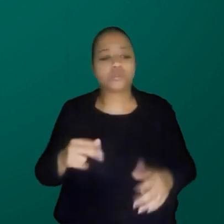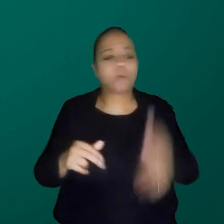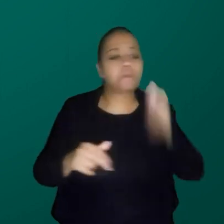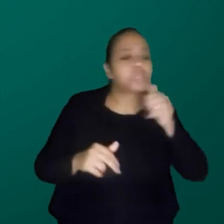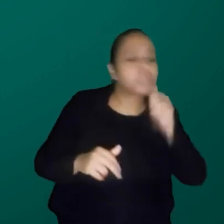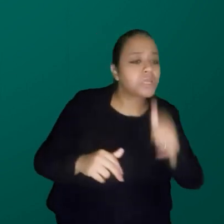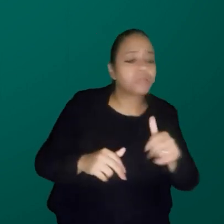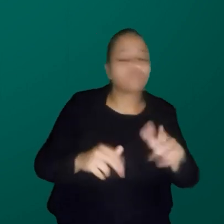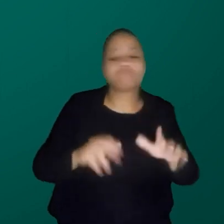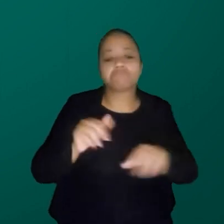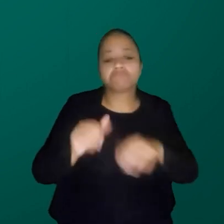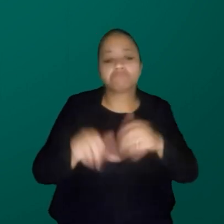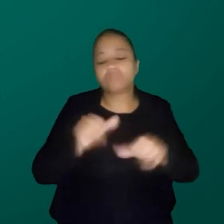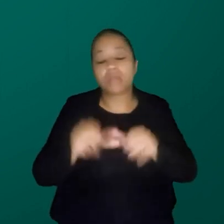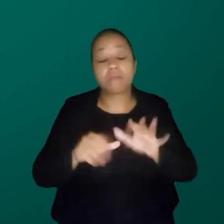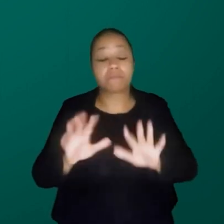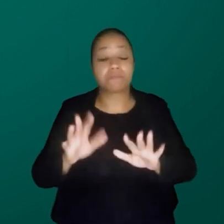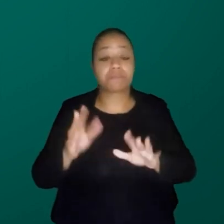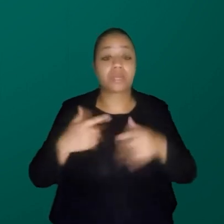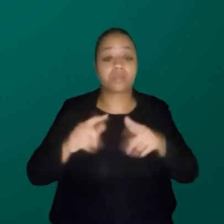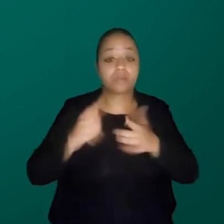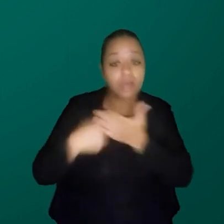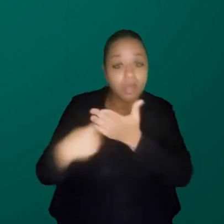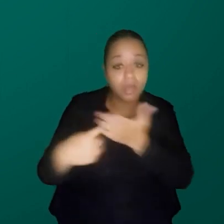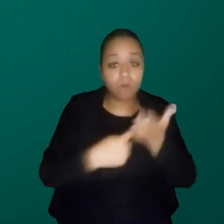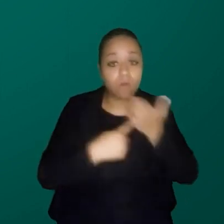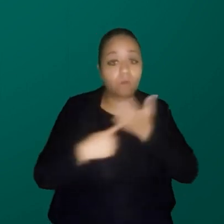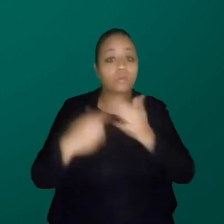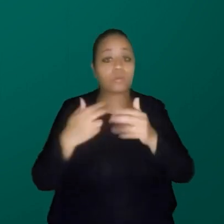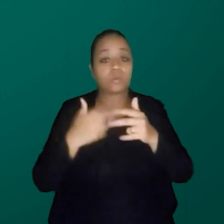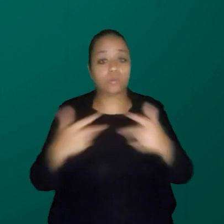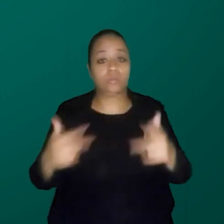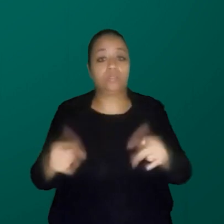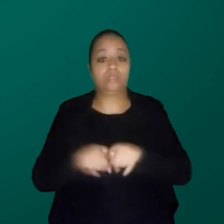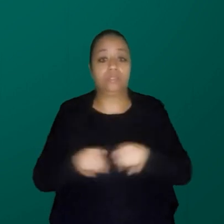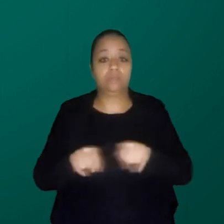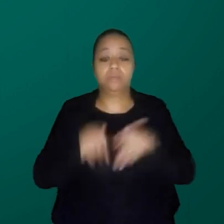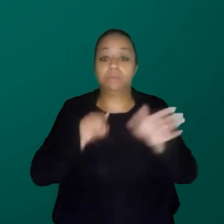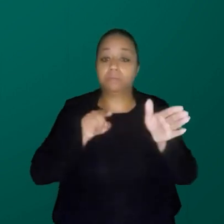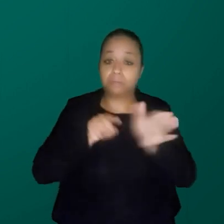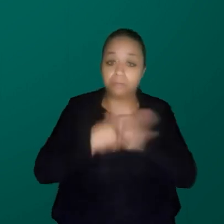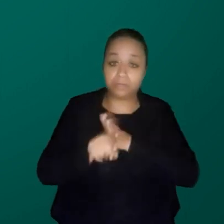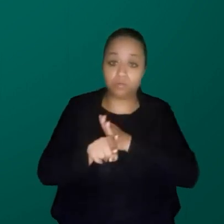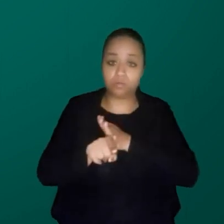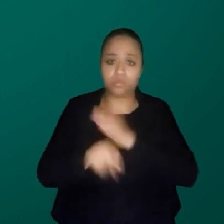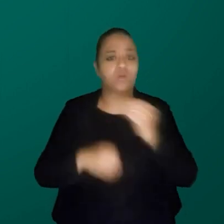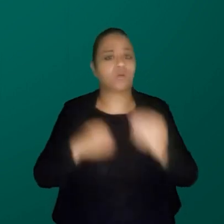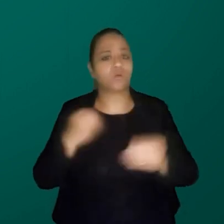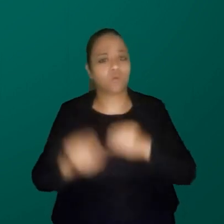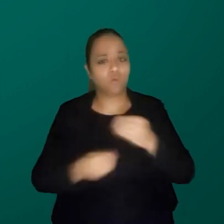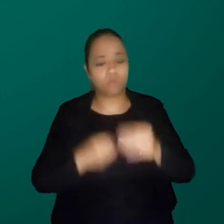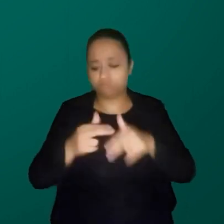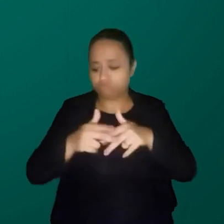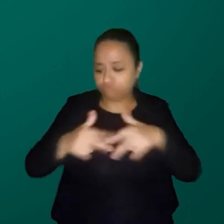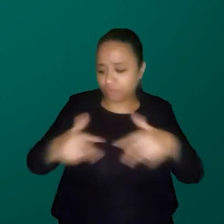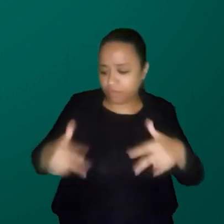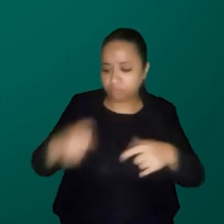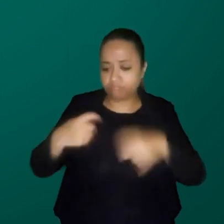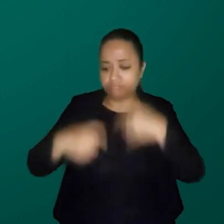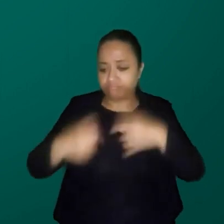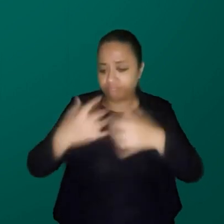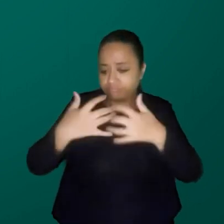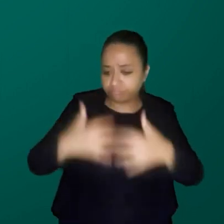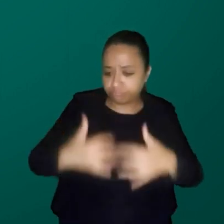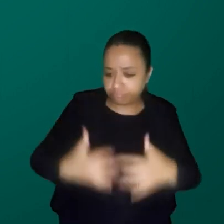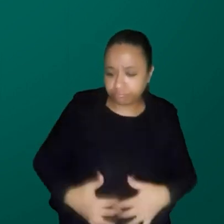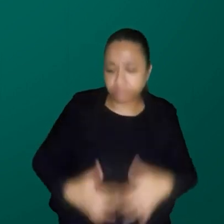Então, gente parte desses pequenos acordos e aí fica a pergunta. Como é que gênero e interseccionalidade se